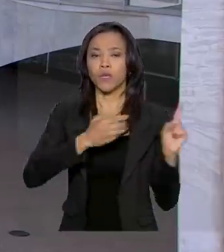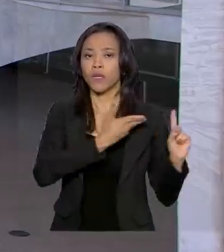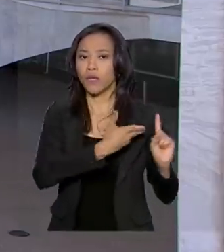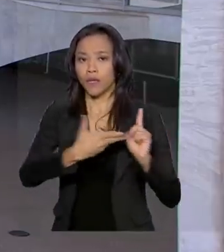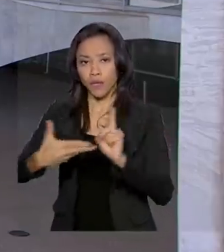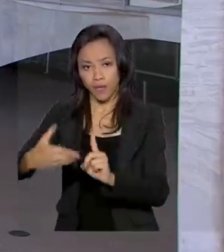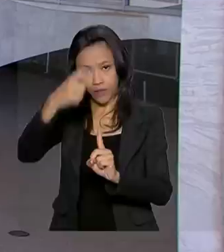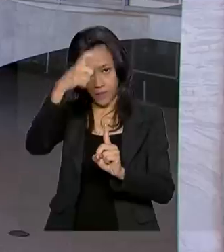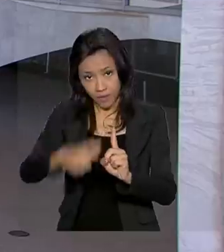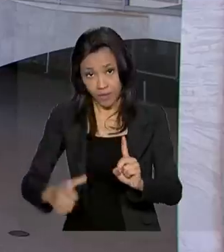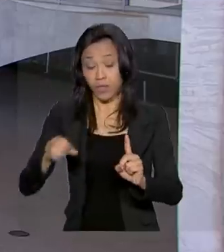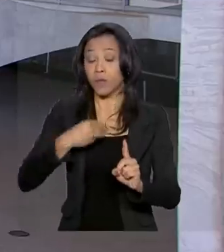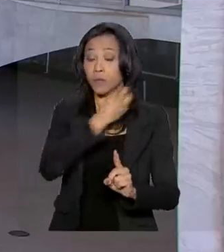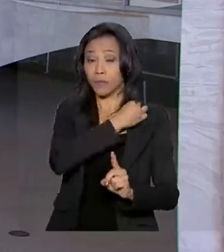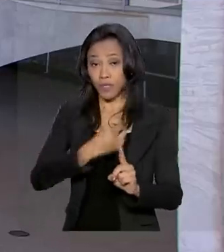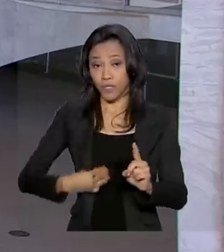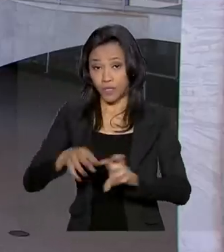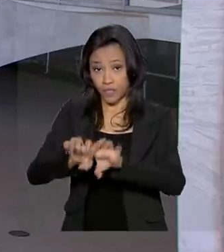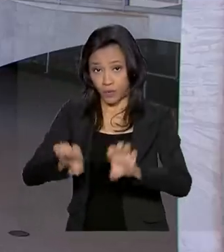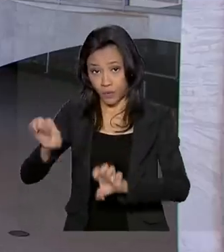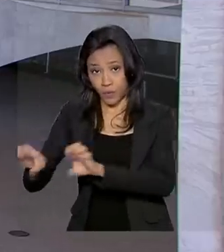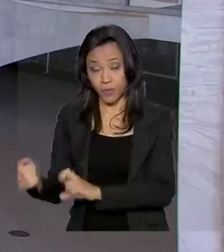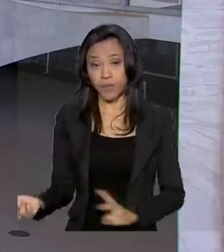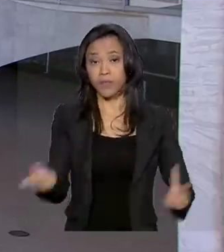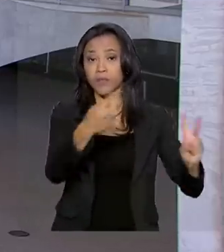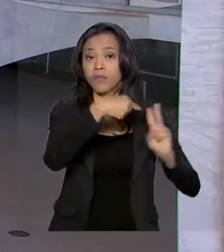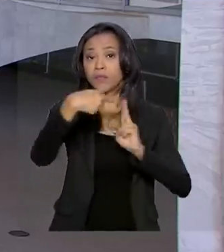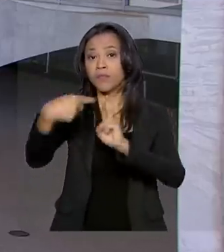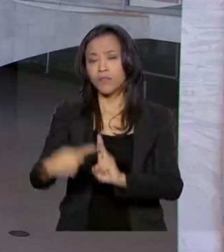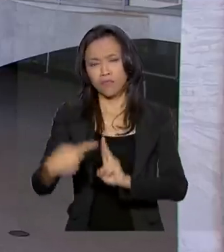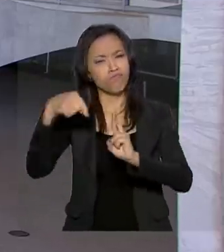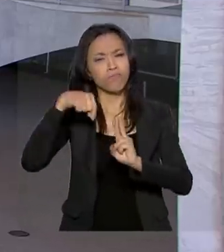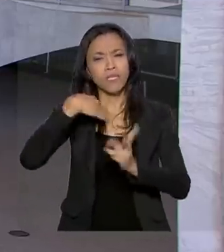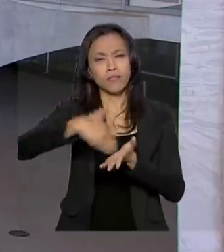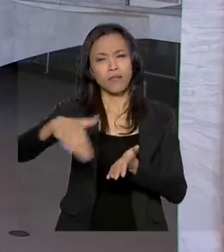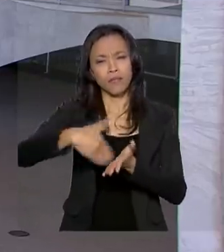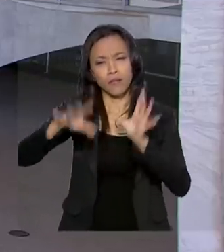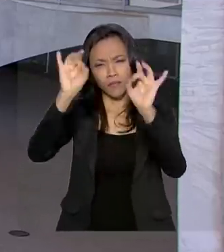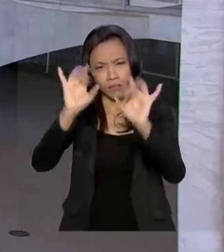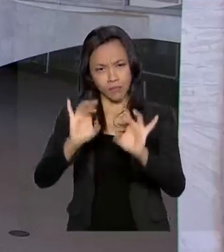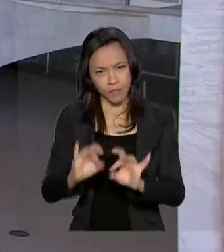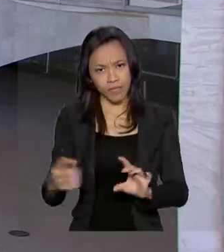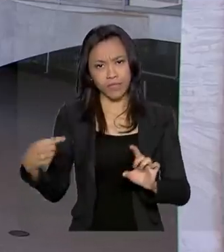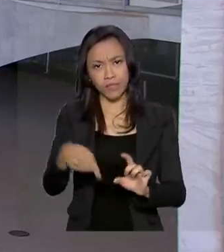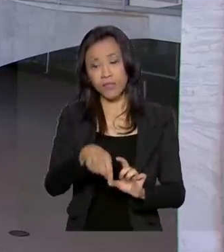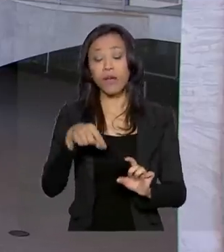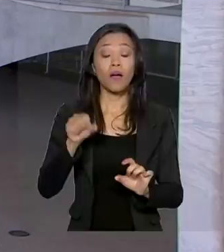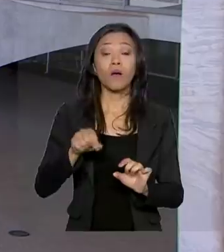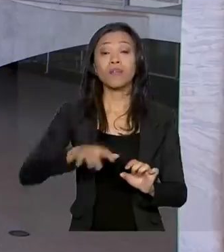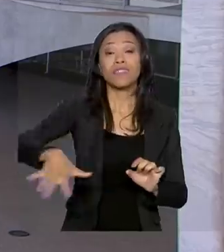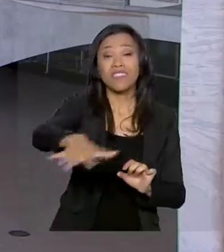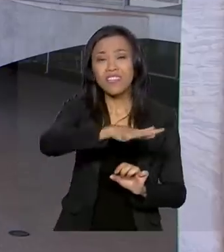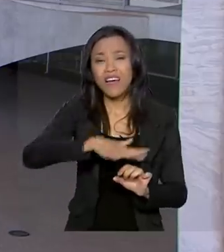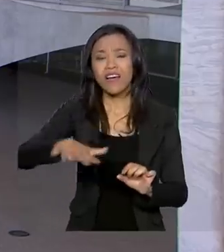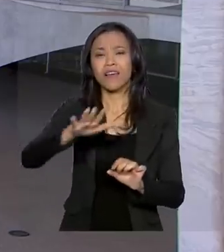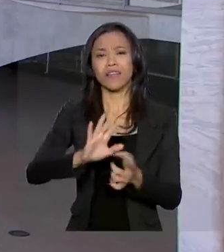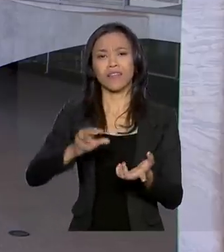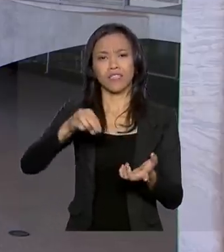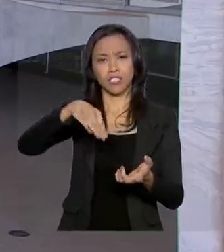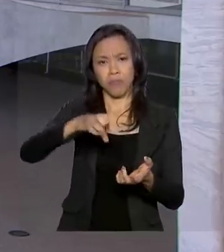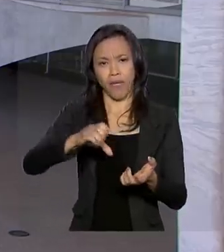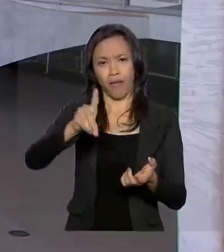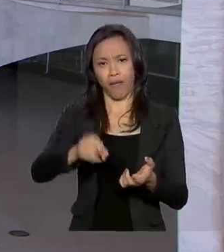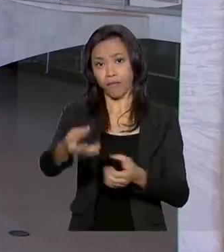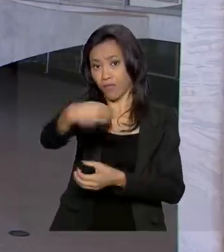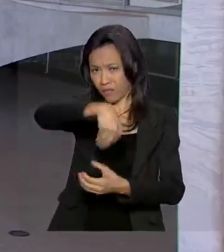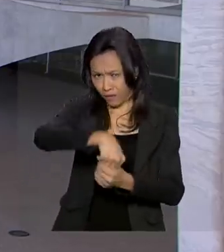Tarcísio Gomes de Freitas, e Salim Matar, secretário especial de desestatização, desinvestimento e mercados do Ministério